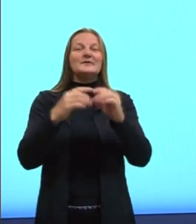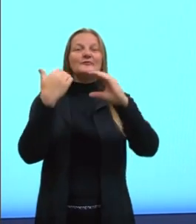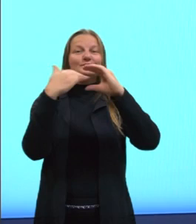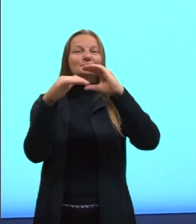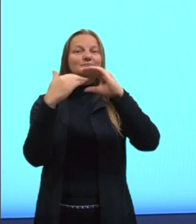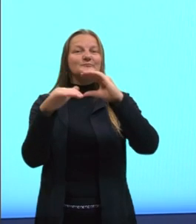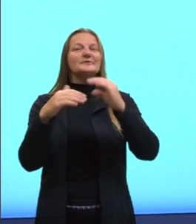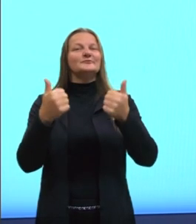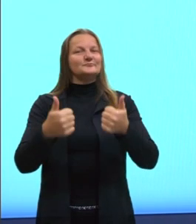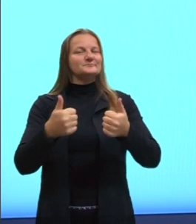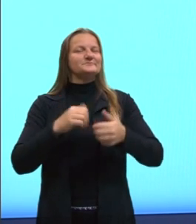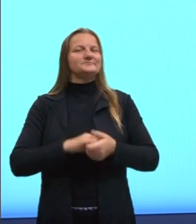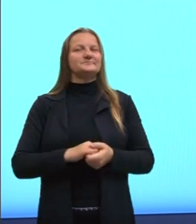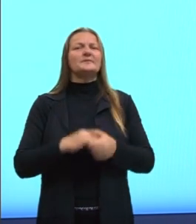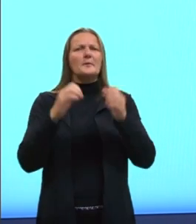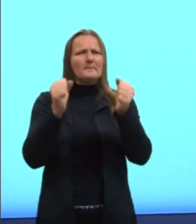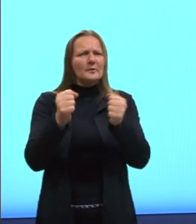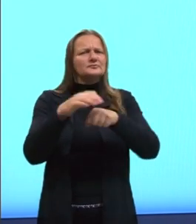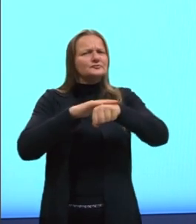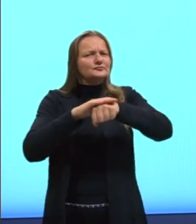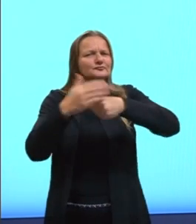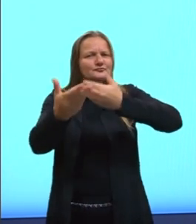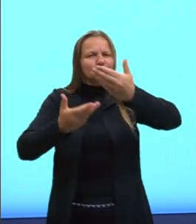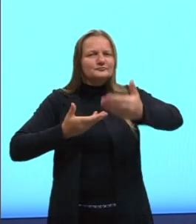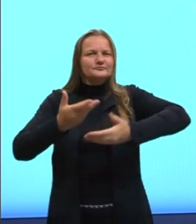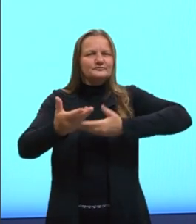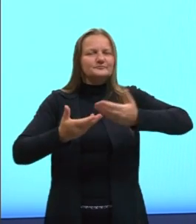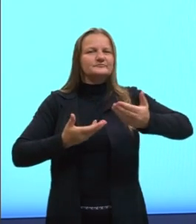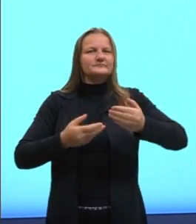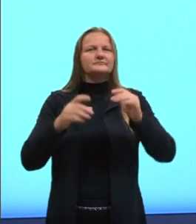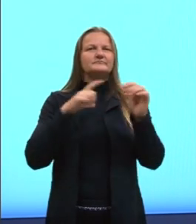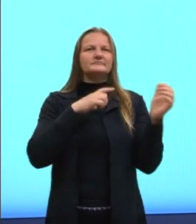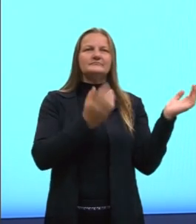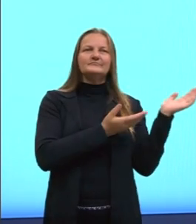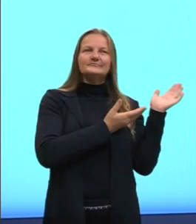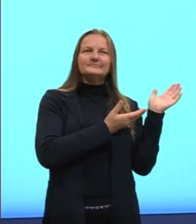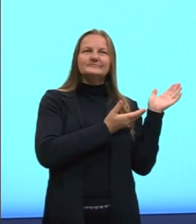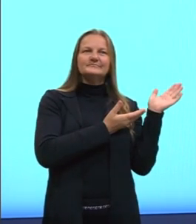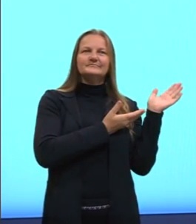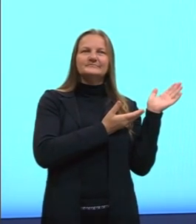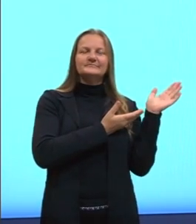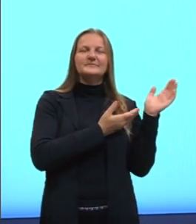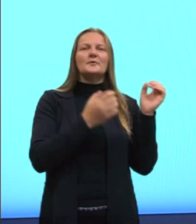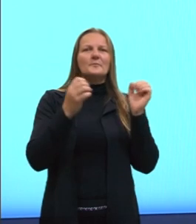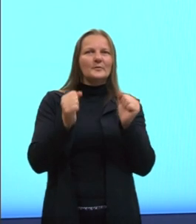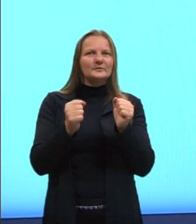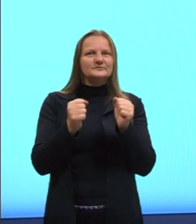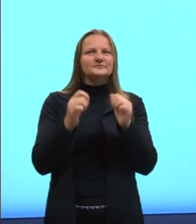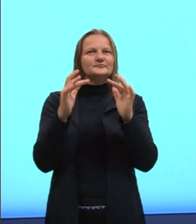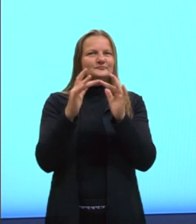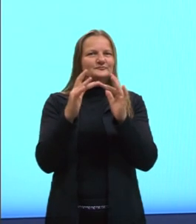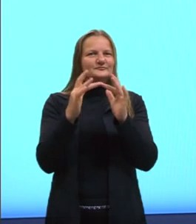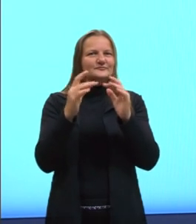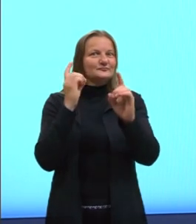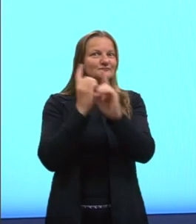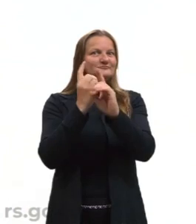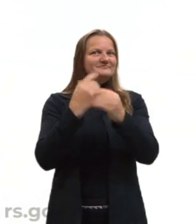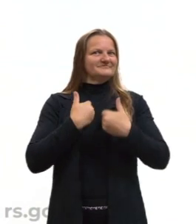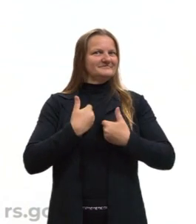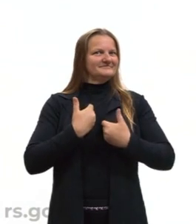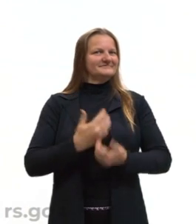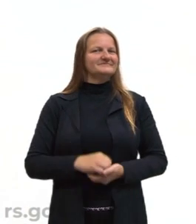-mail educar. Então, caso vocês queiram conversar um pouquinho, aqui tem o contato de como vocês podem me encontrar.